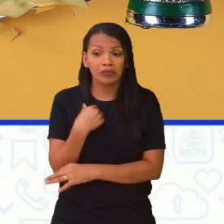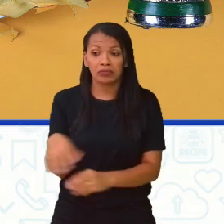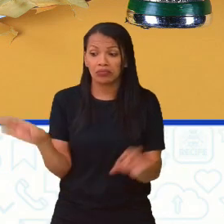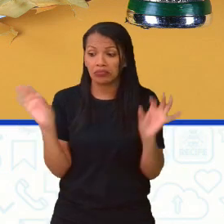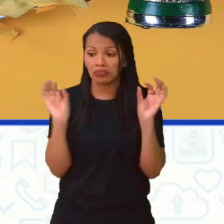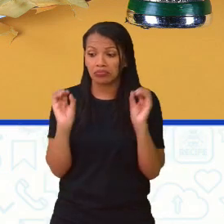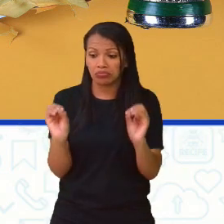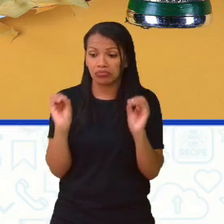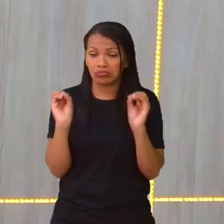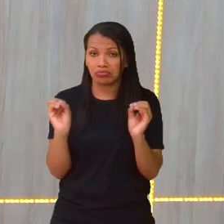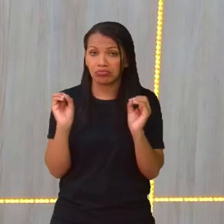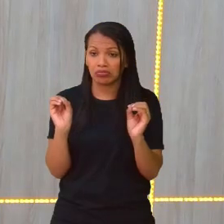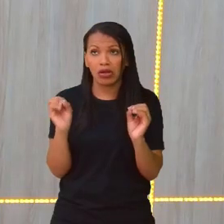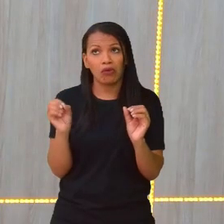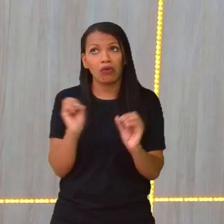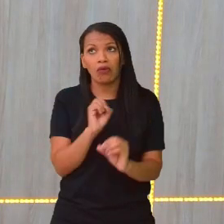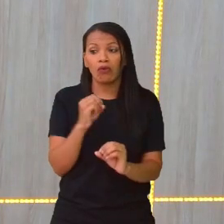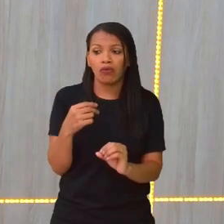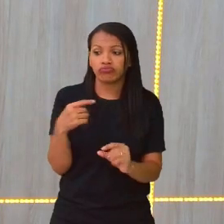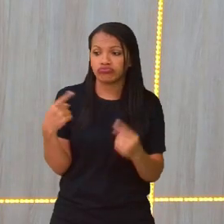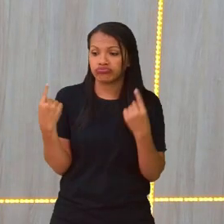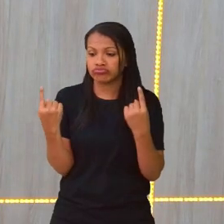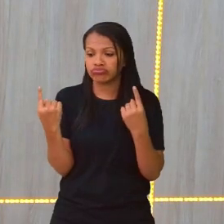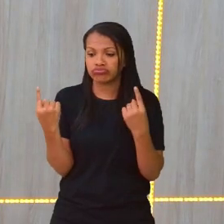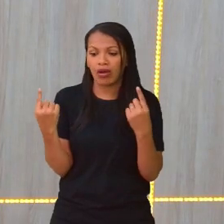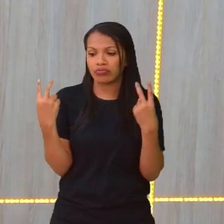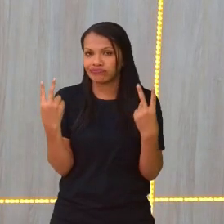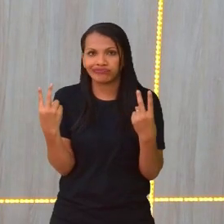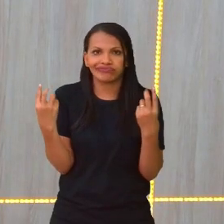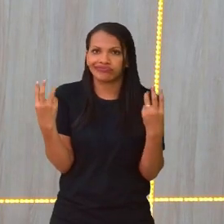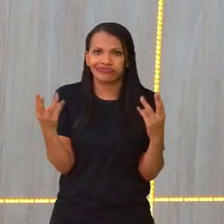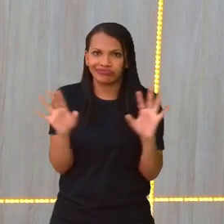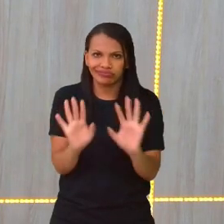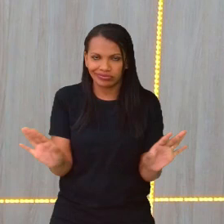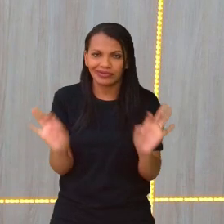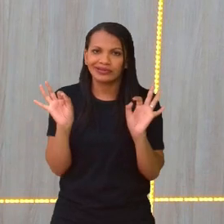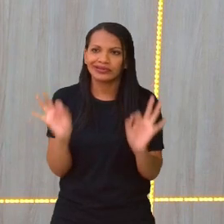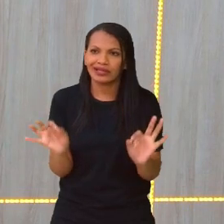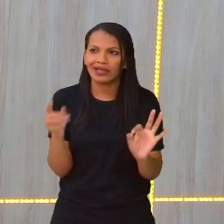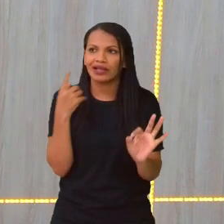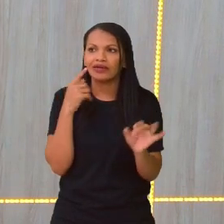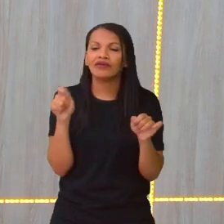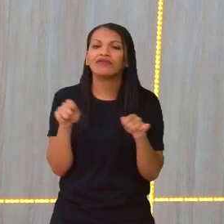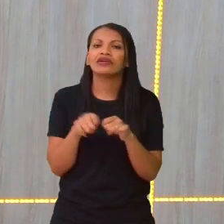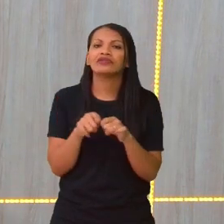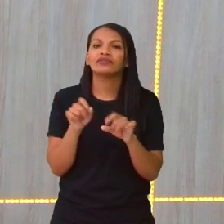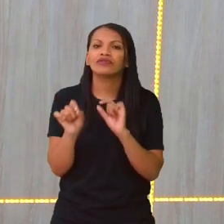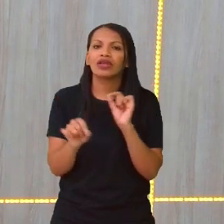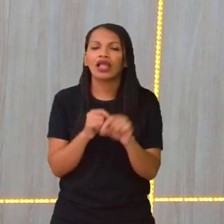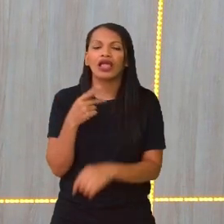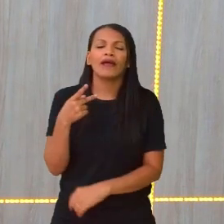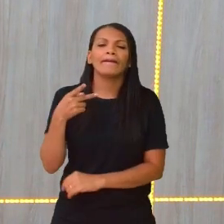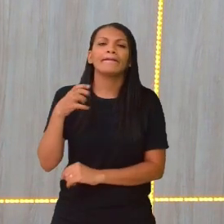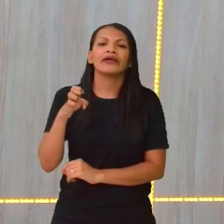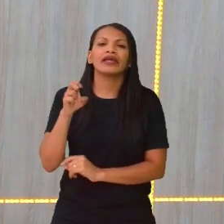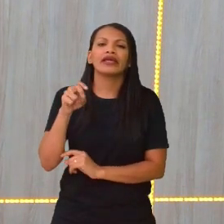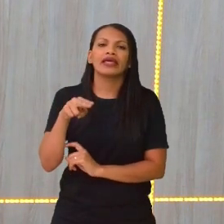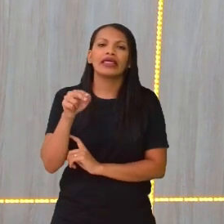tempos de 15 minutos, se acabar a prorrogação e continuar 0x0, vai pro quê? Pros pênaltis.